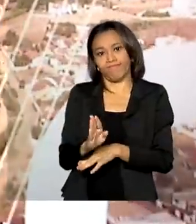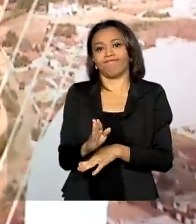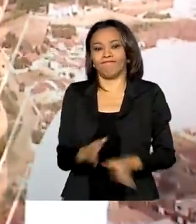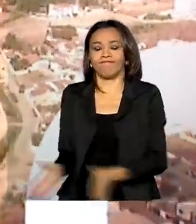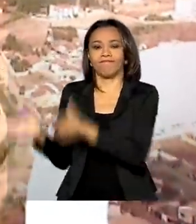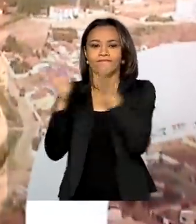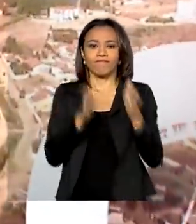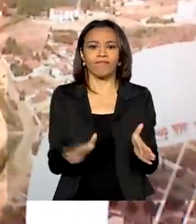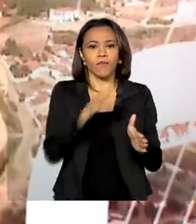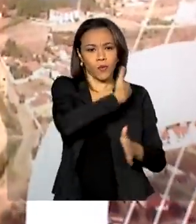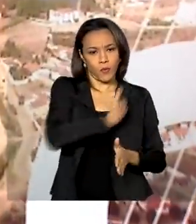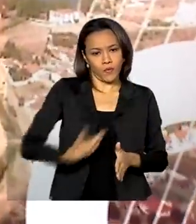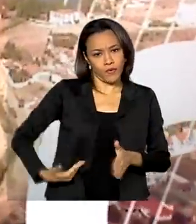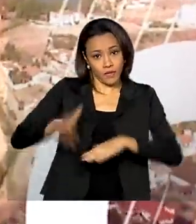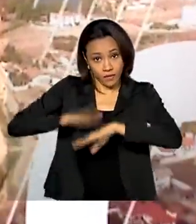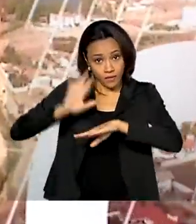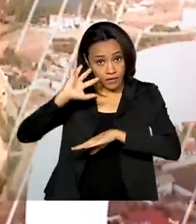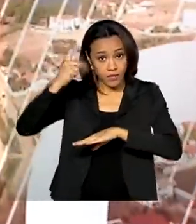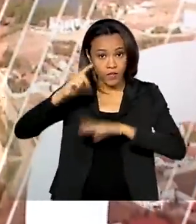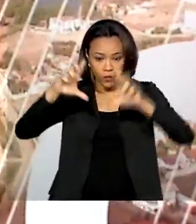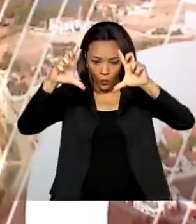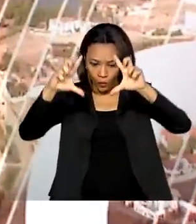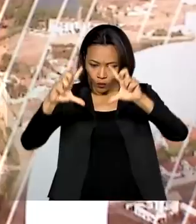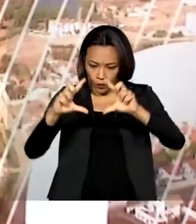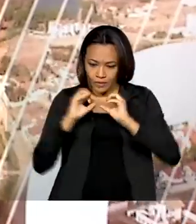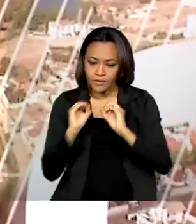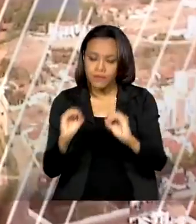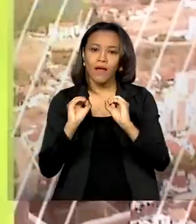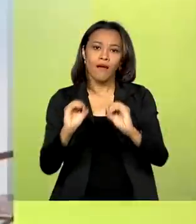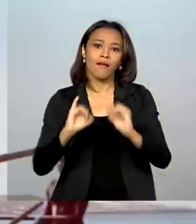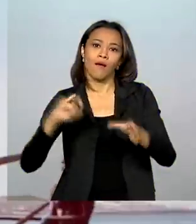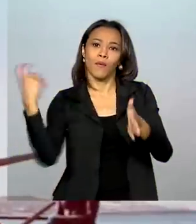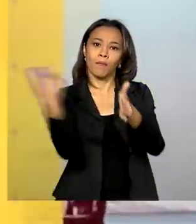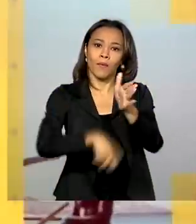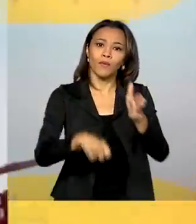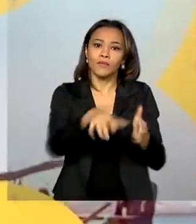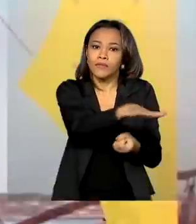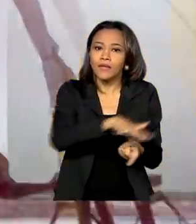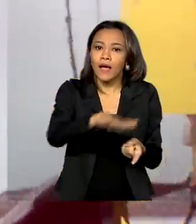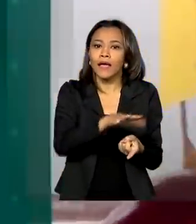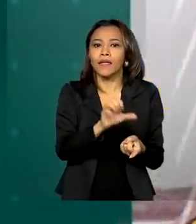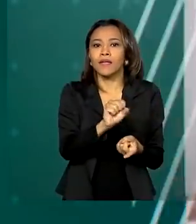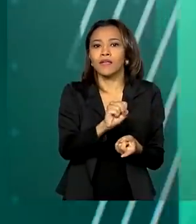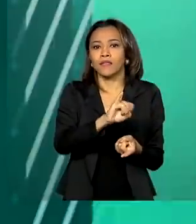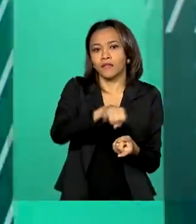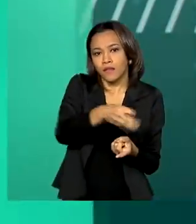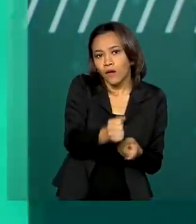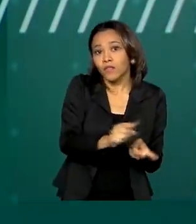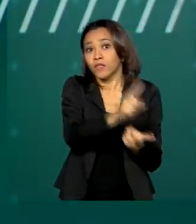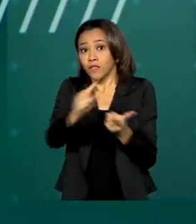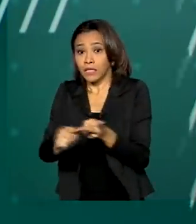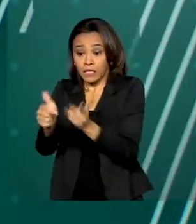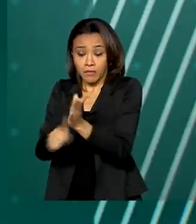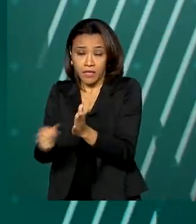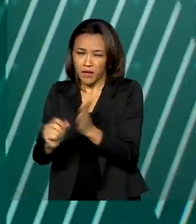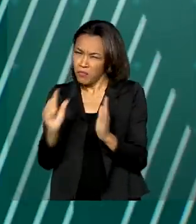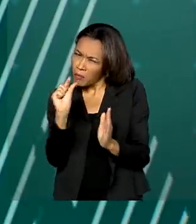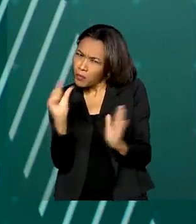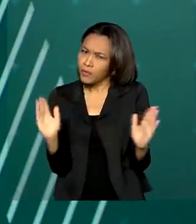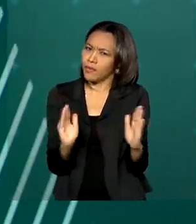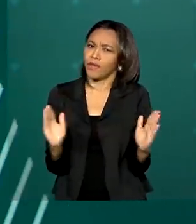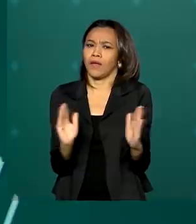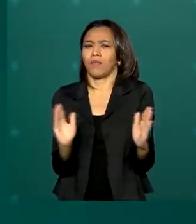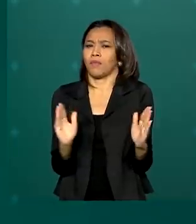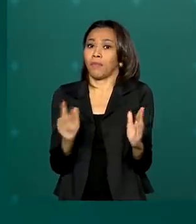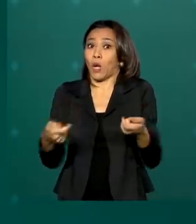O governo decidiu zerar o imposto de importação de soja e milho. A medida é temporária e visa conter a alta de